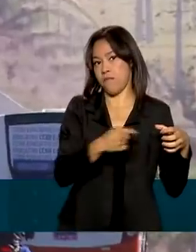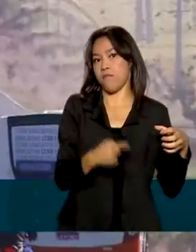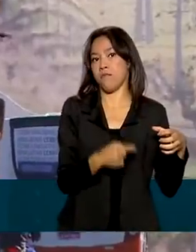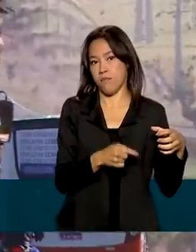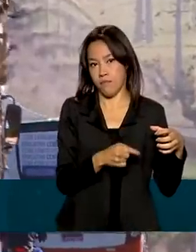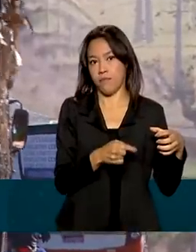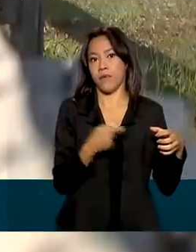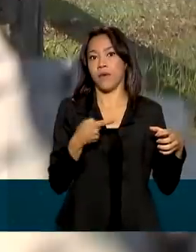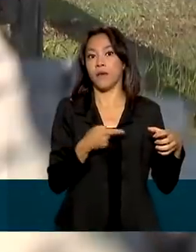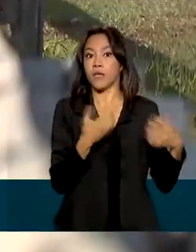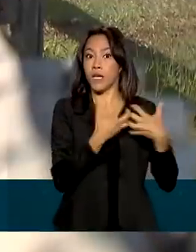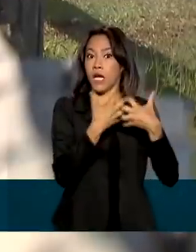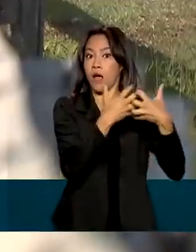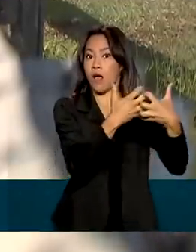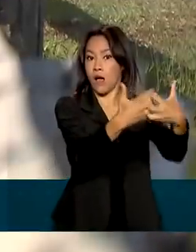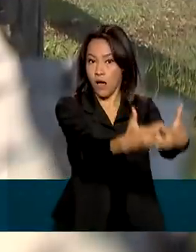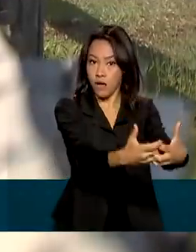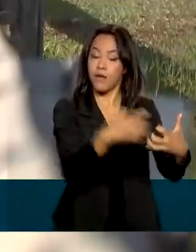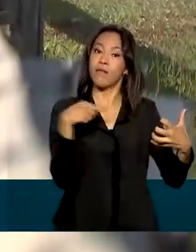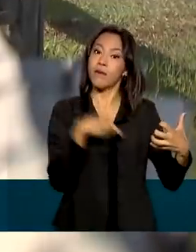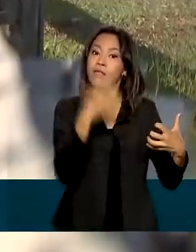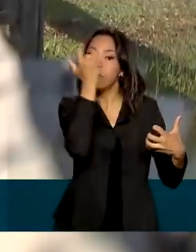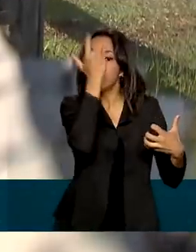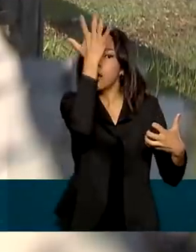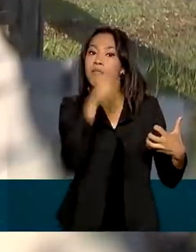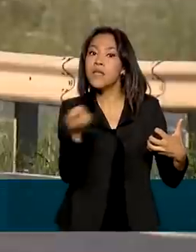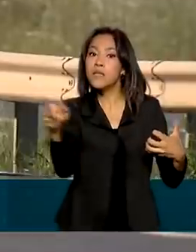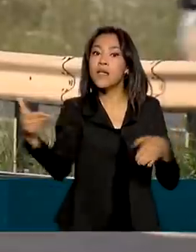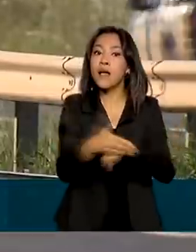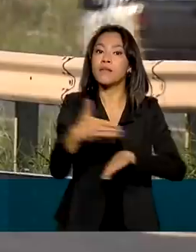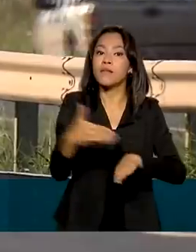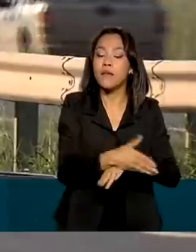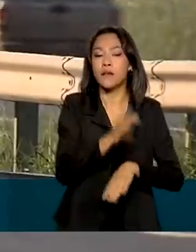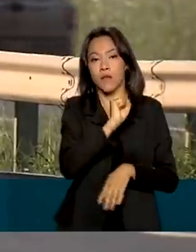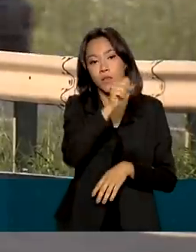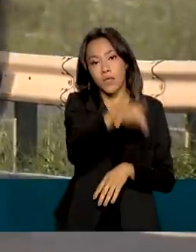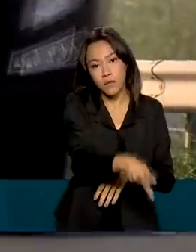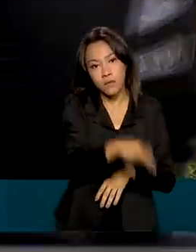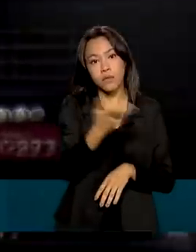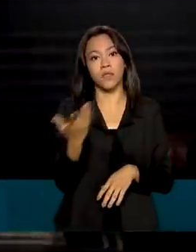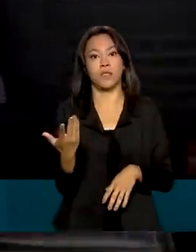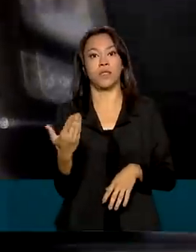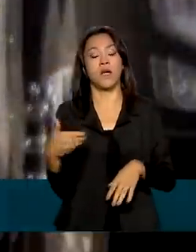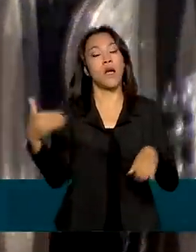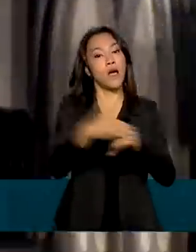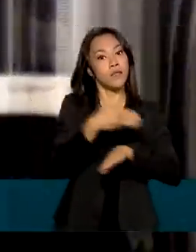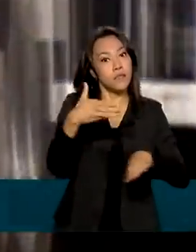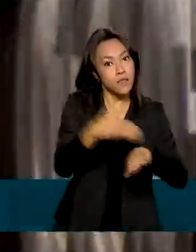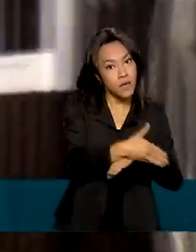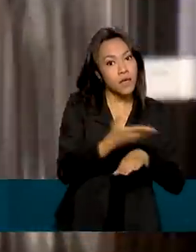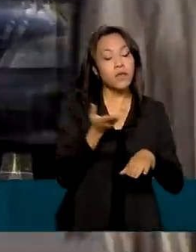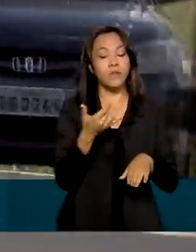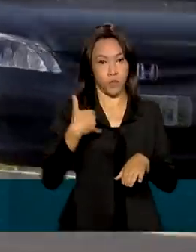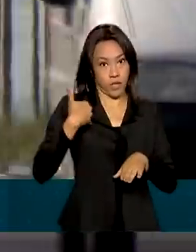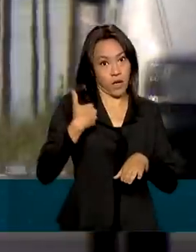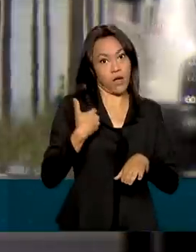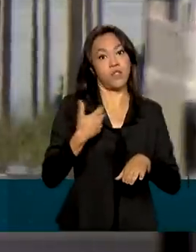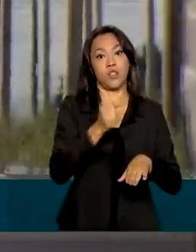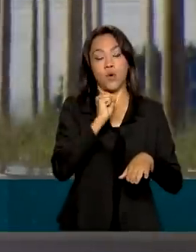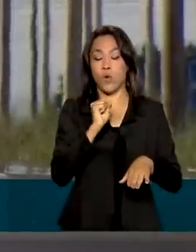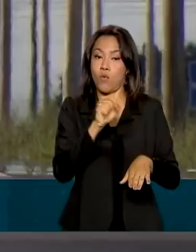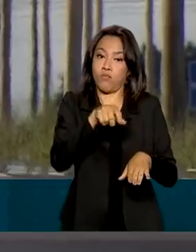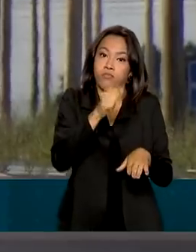O chamado MEI Caminhoneiro vem facilitar o acesso aos benefícios previdenciários, como aposentadoria por idade ou